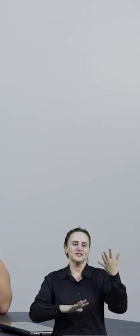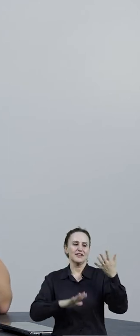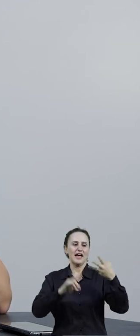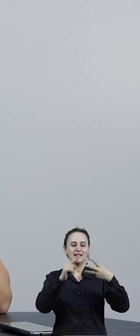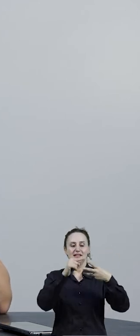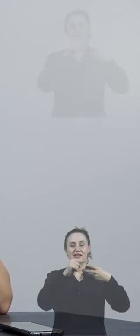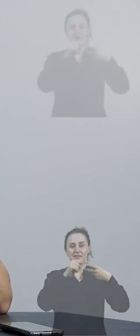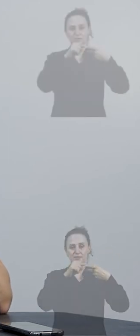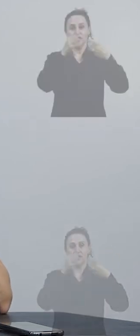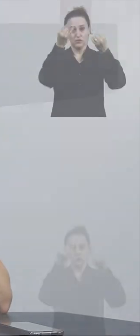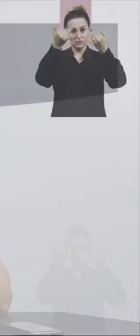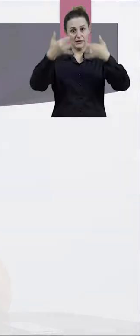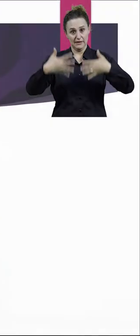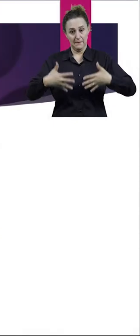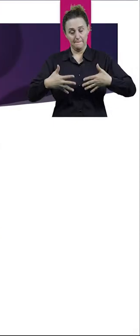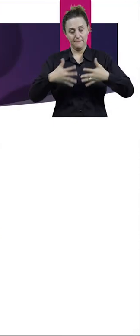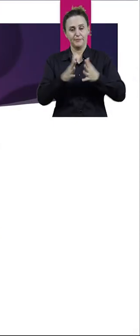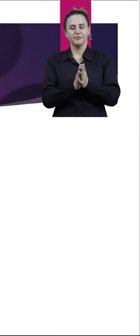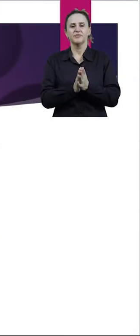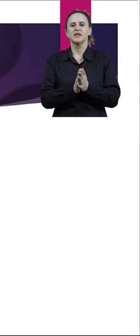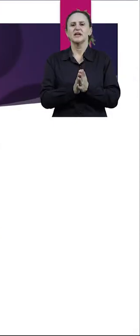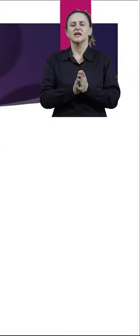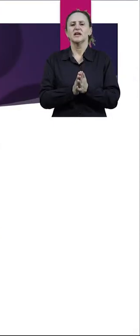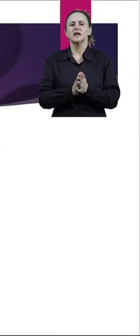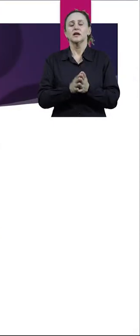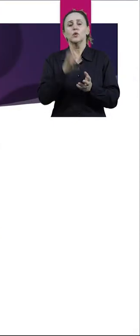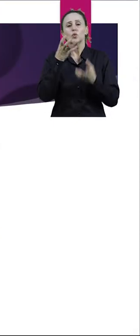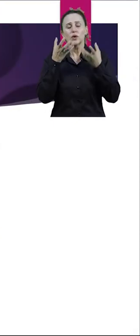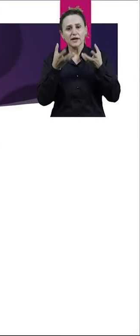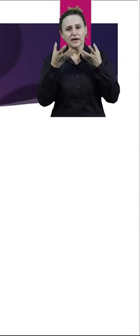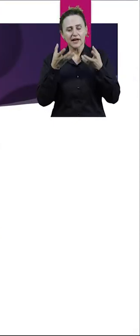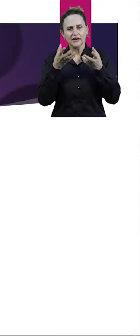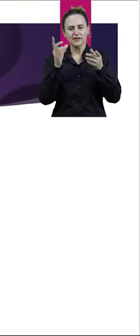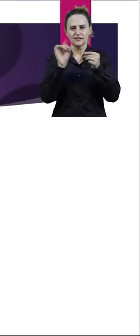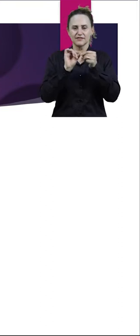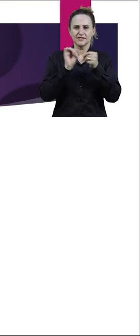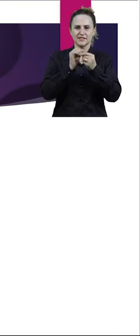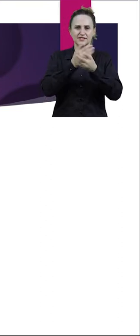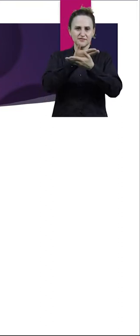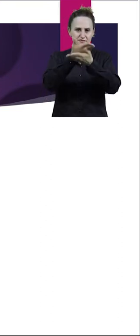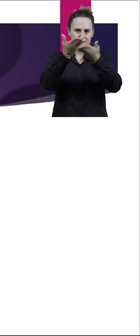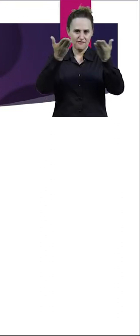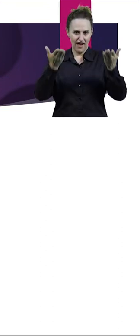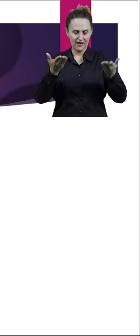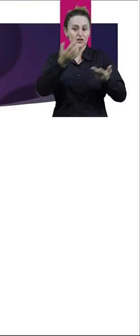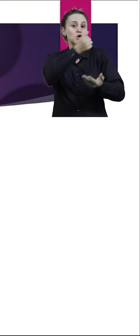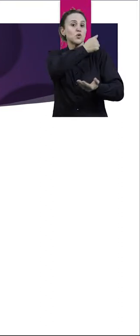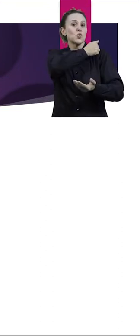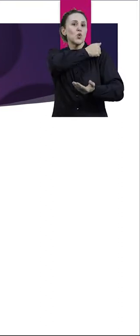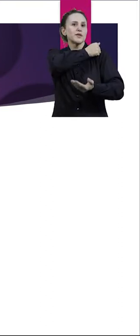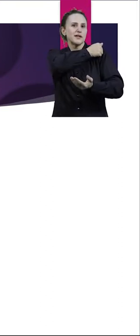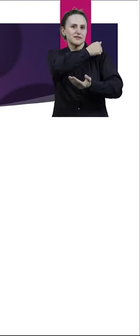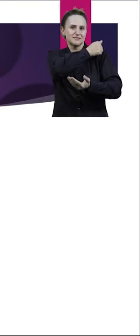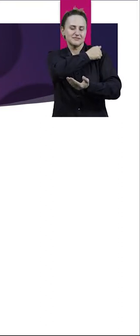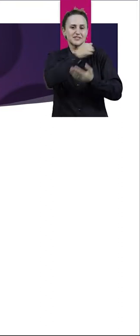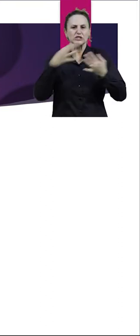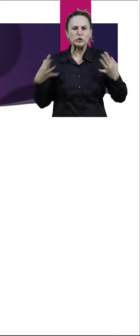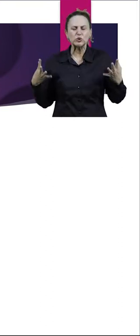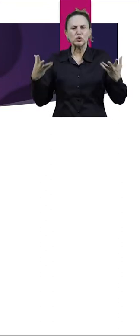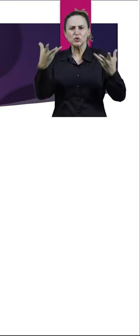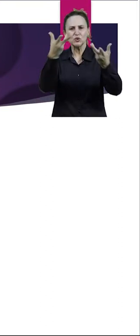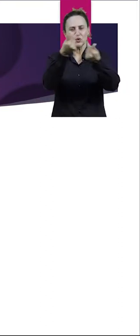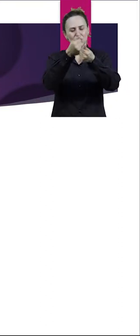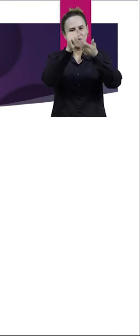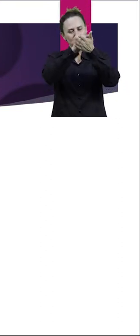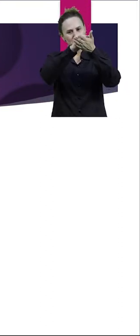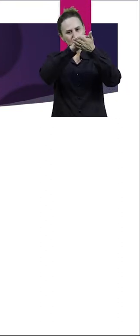O que nós temos aqui é uma atividade colaborativa entre vocês, tá? Como eu disse, sempre as atividades avaliativas, né?